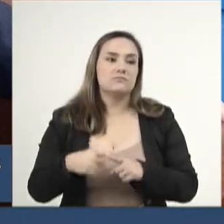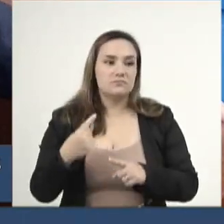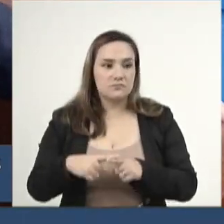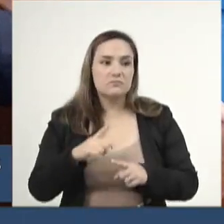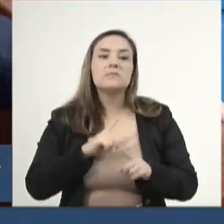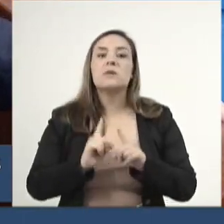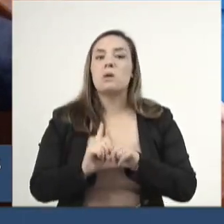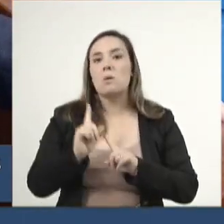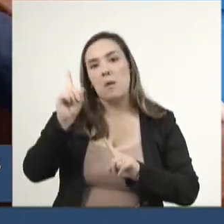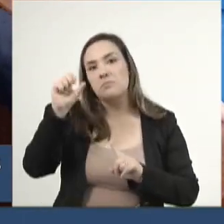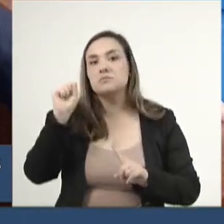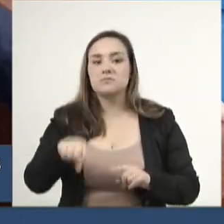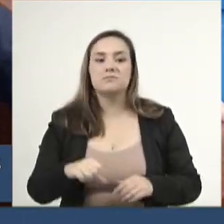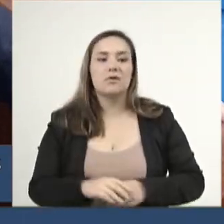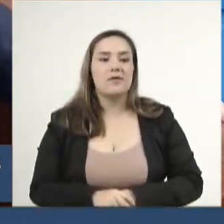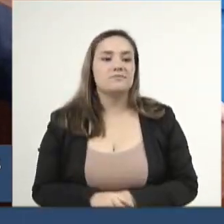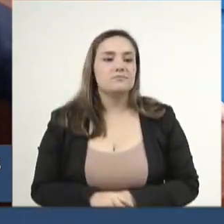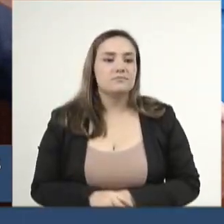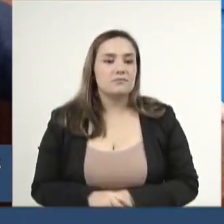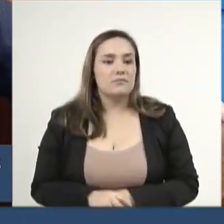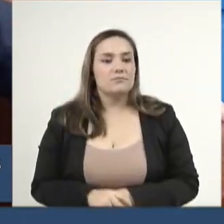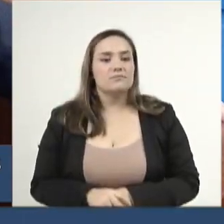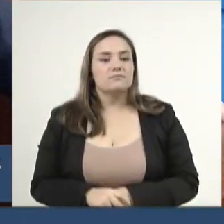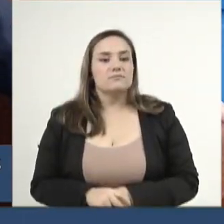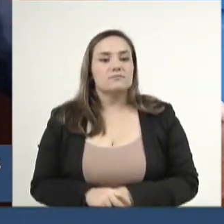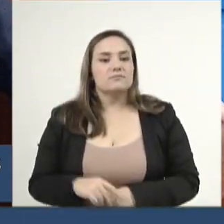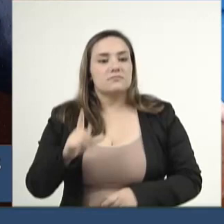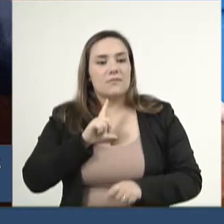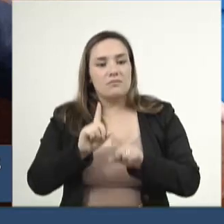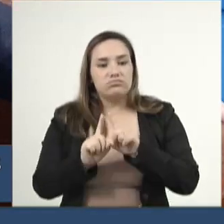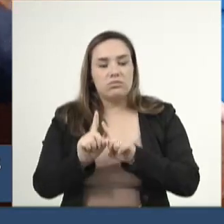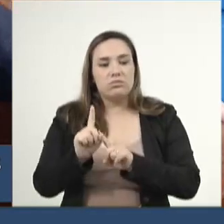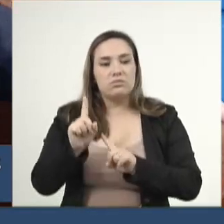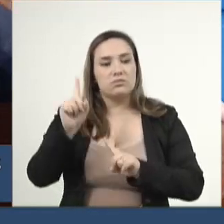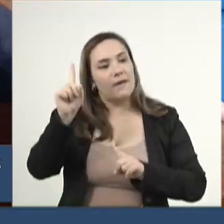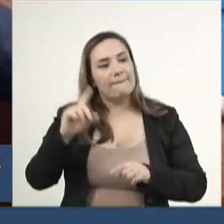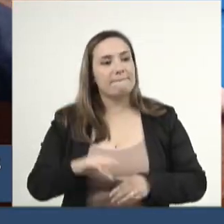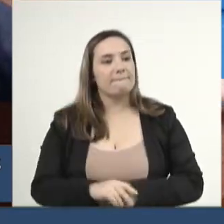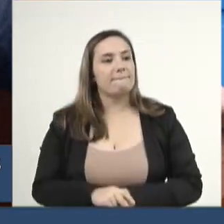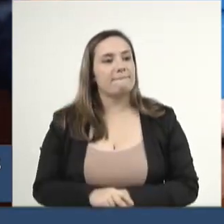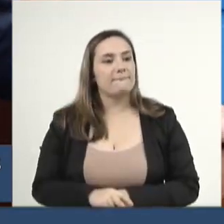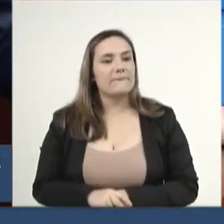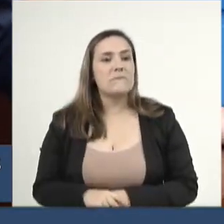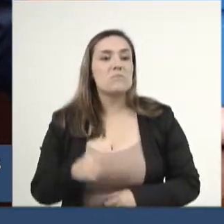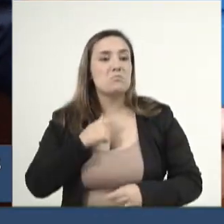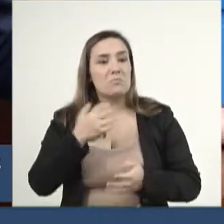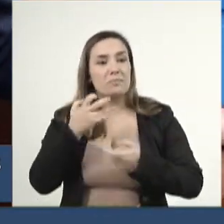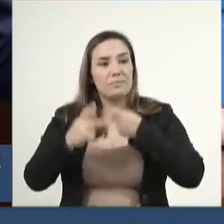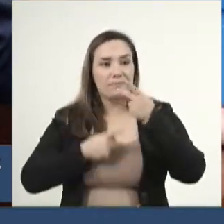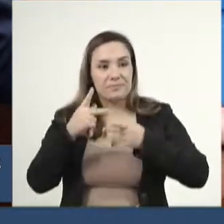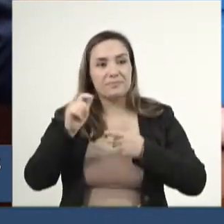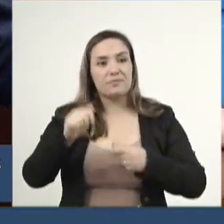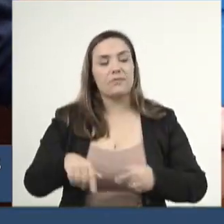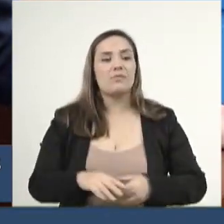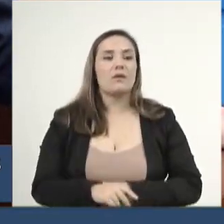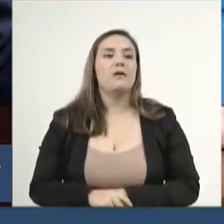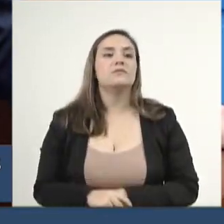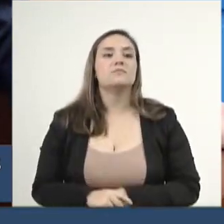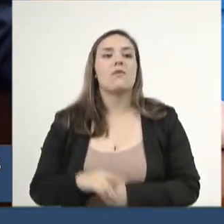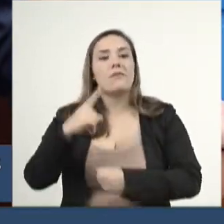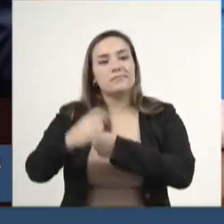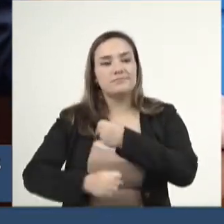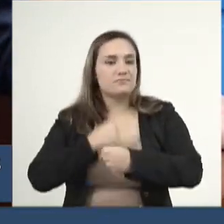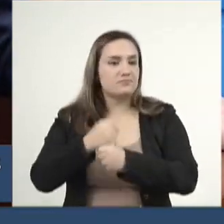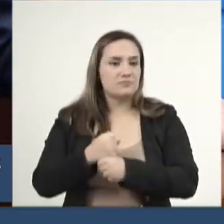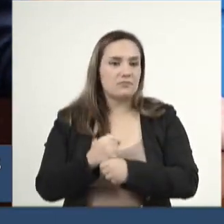sinais de crescimento. Começou a dar sinais de crescimento. E era isso que eu queria colocar aqui. O primeiro ano do governo